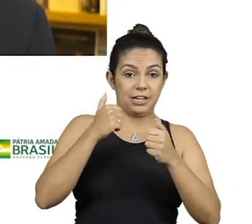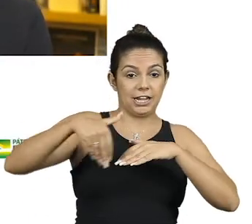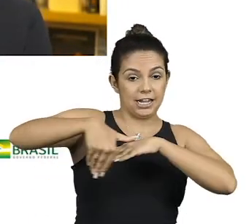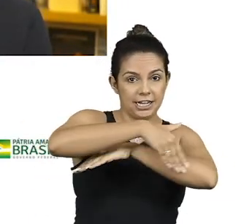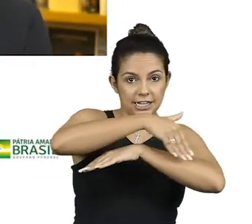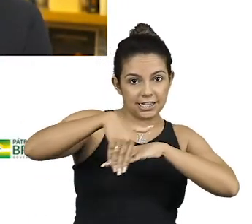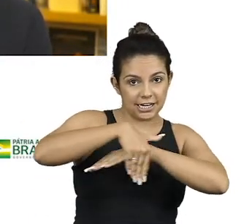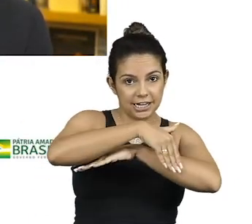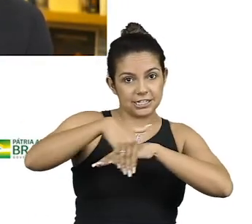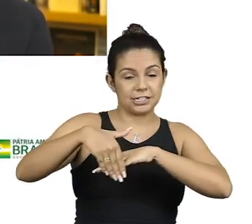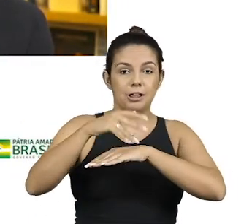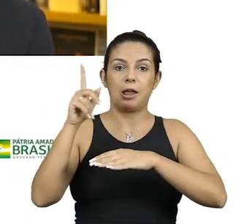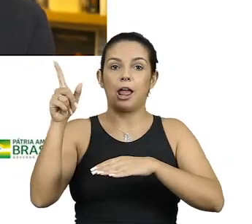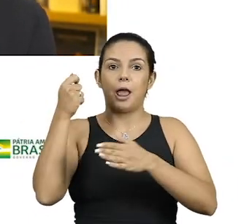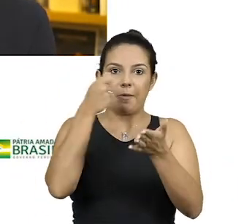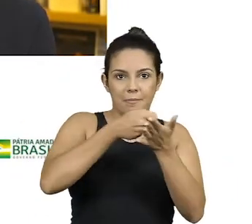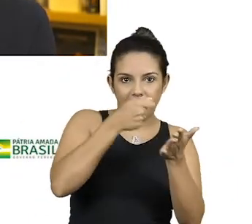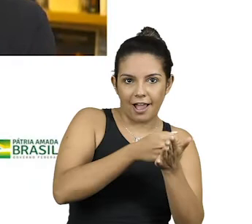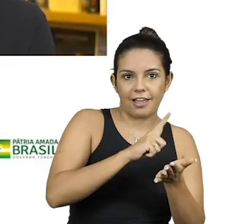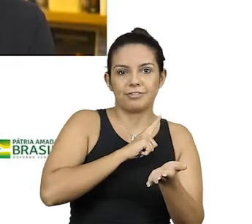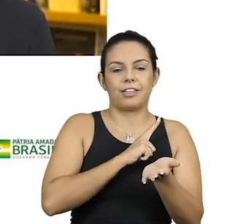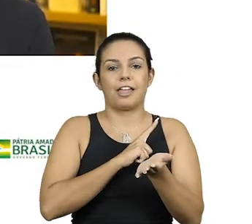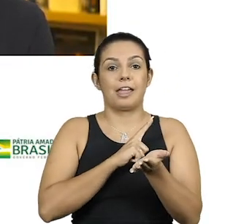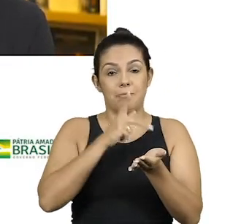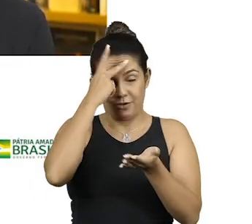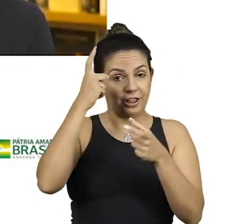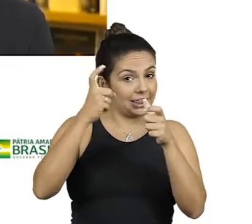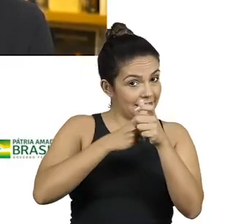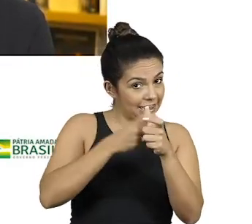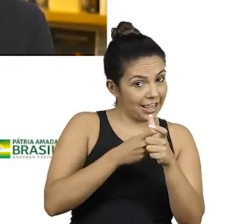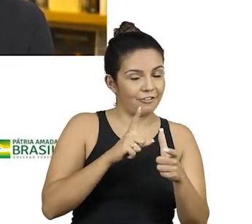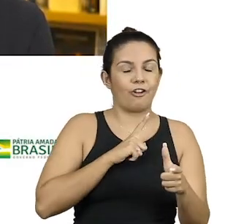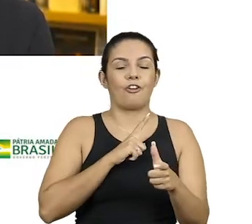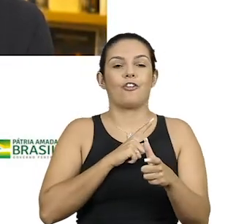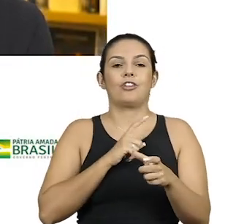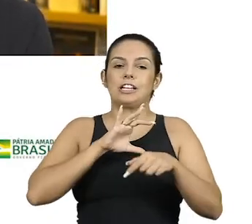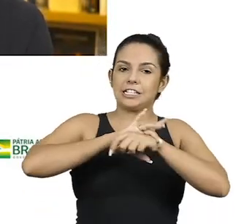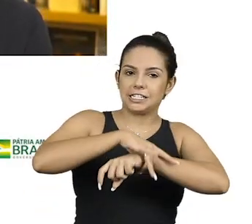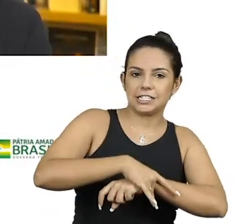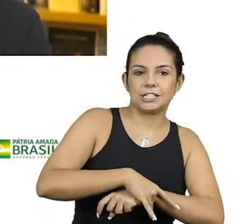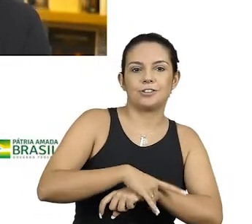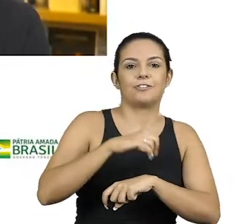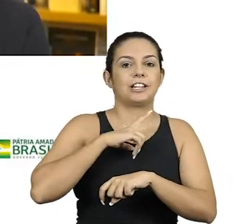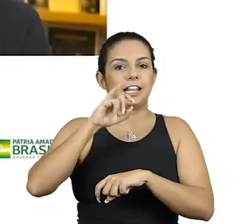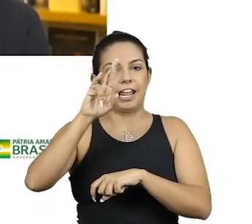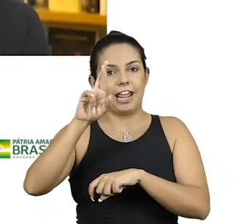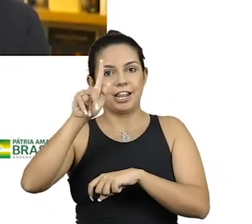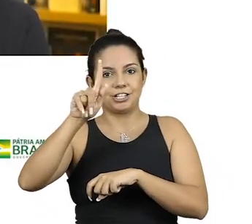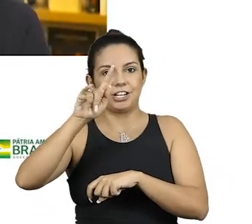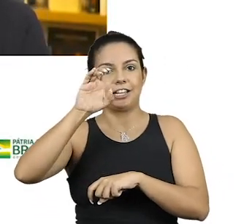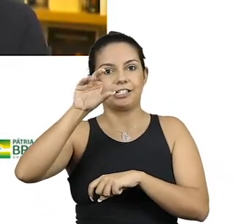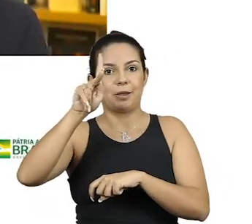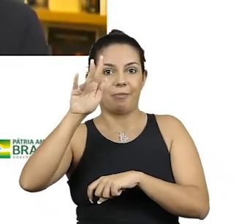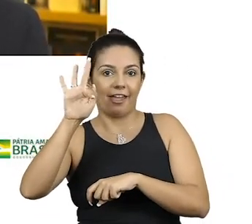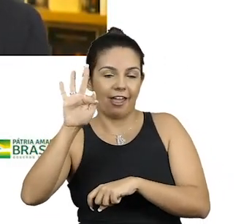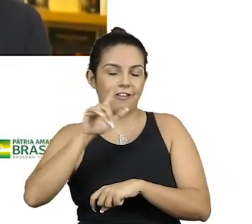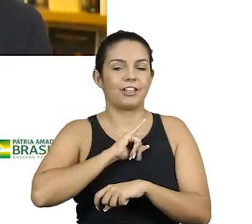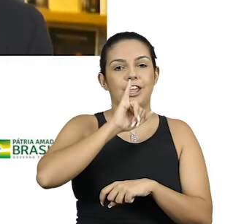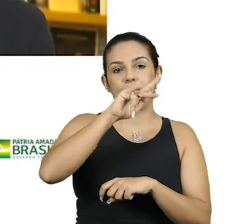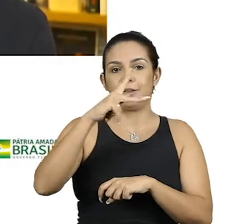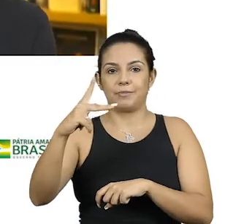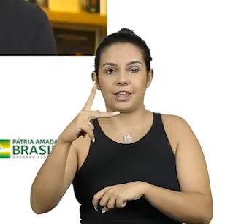amigos, domicílio para os credores, vai ter credores, fundos, seguros, vai ter RG, CPF, IP,